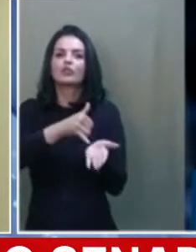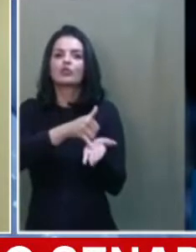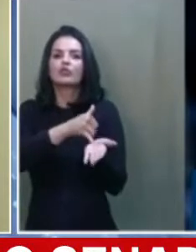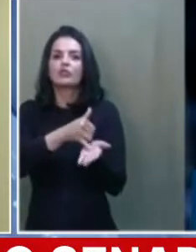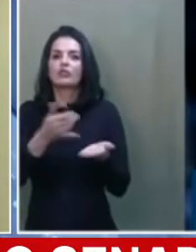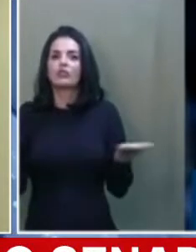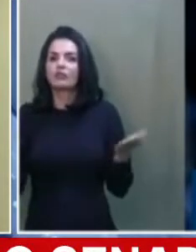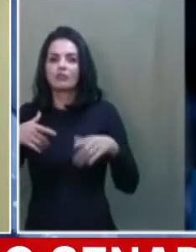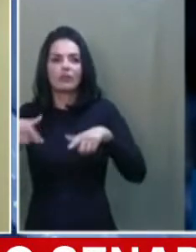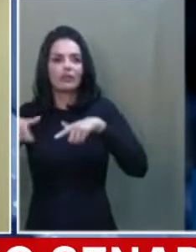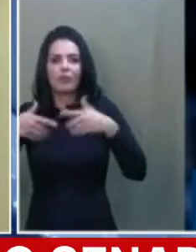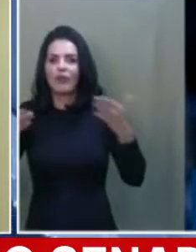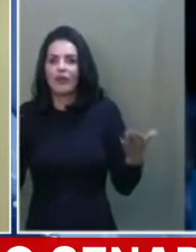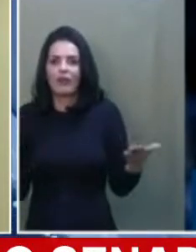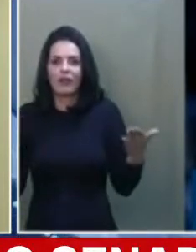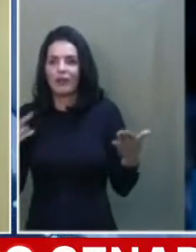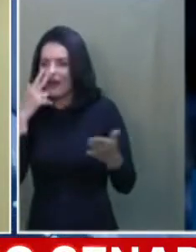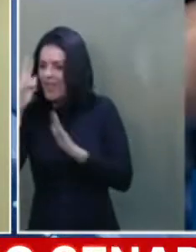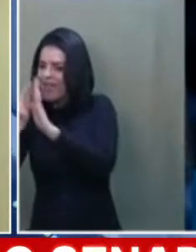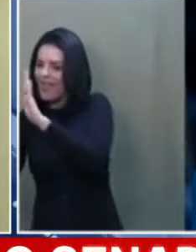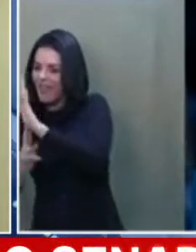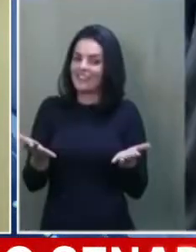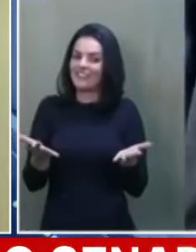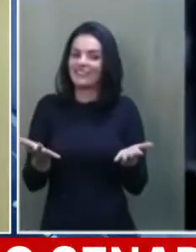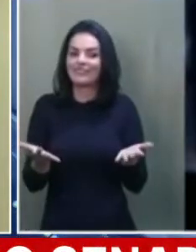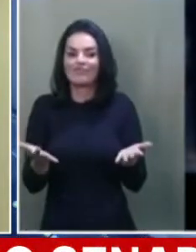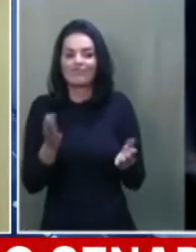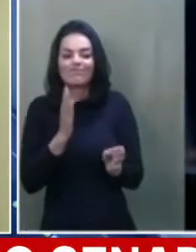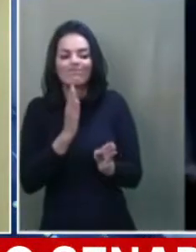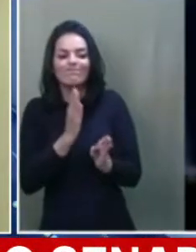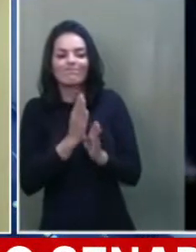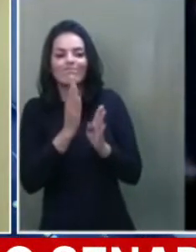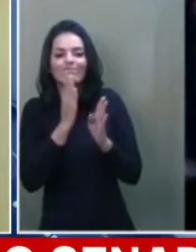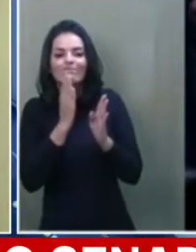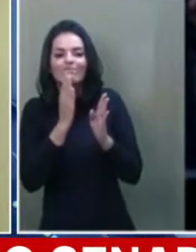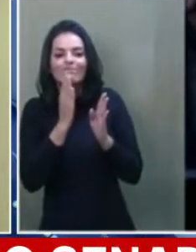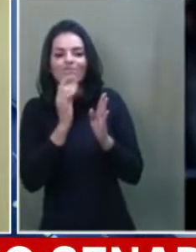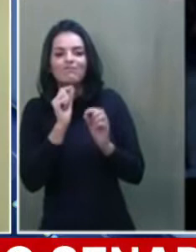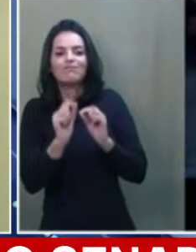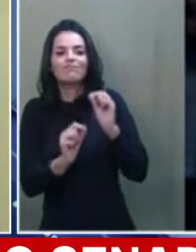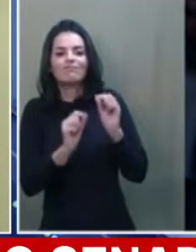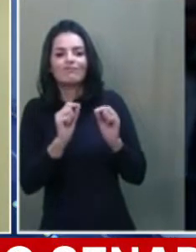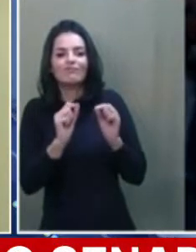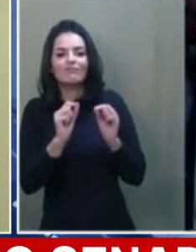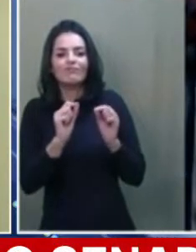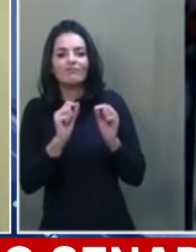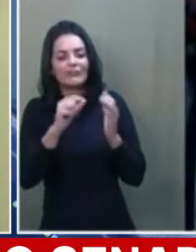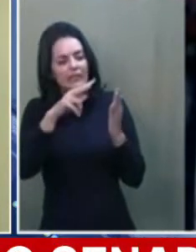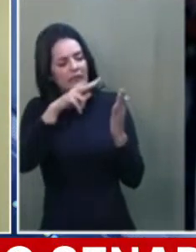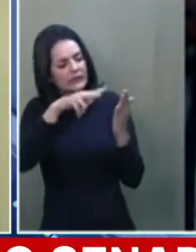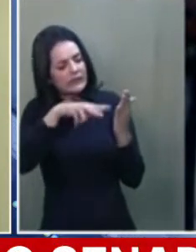esse aumento, esses reajustes, acontecem só nesse momento, há três meses das eleições?